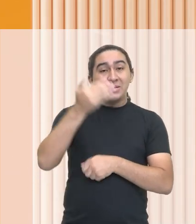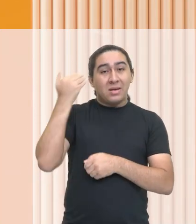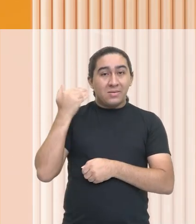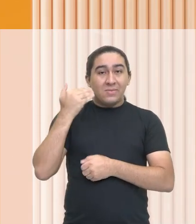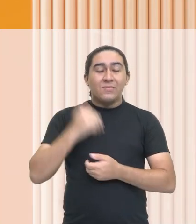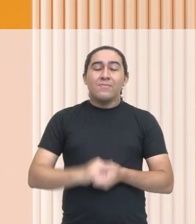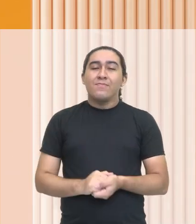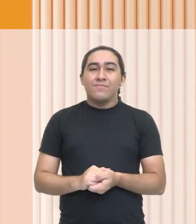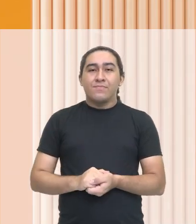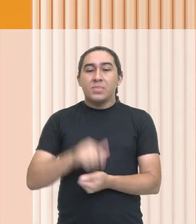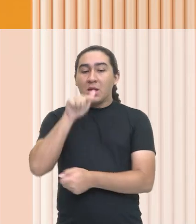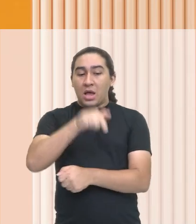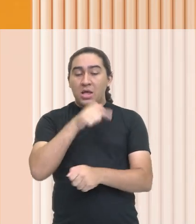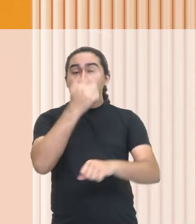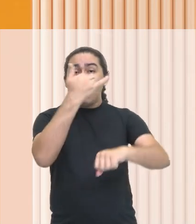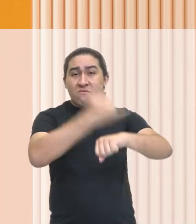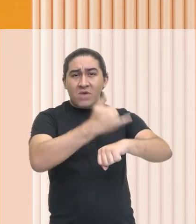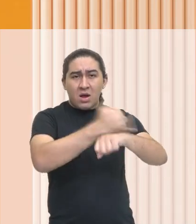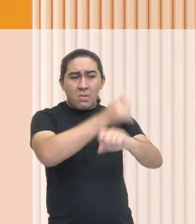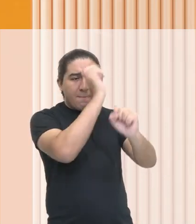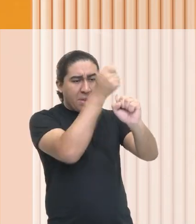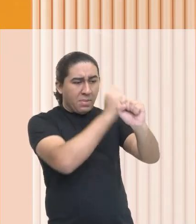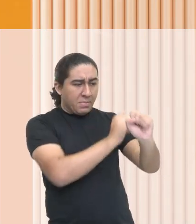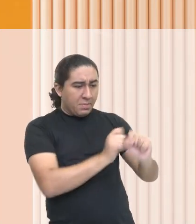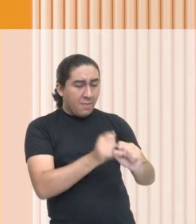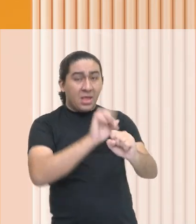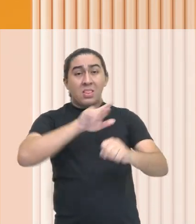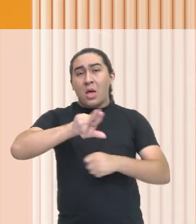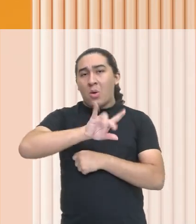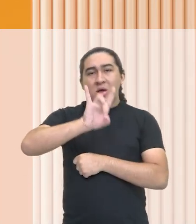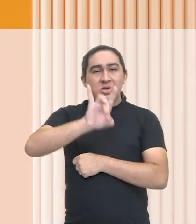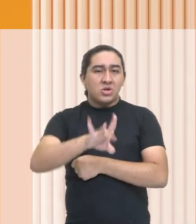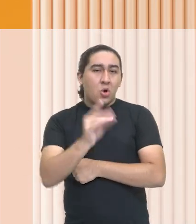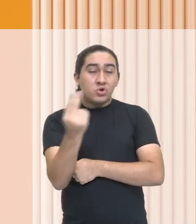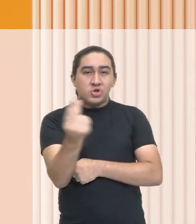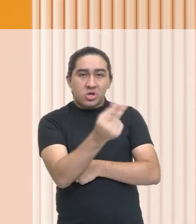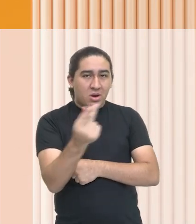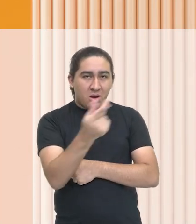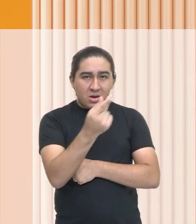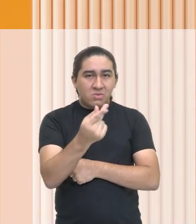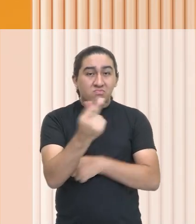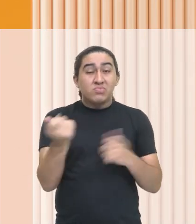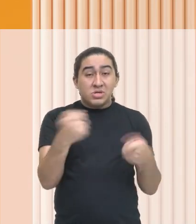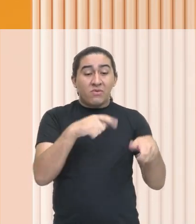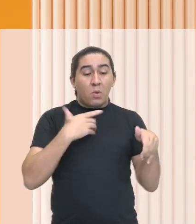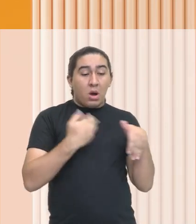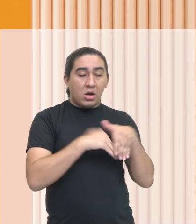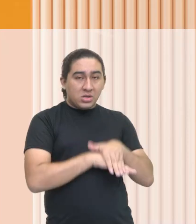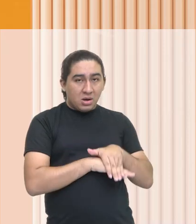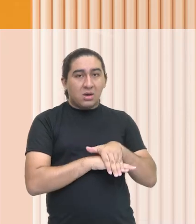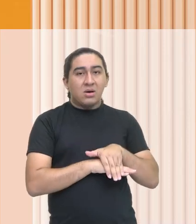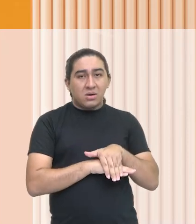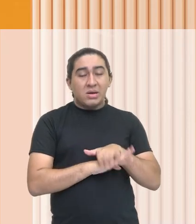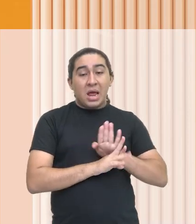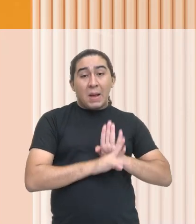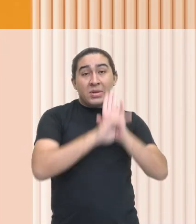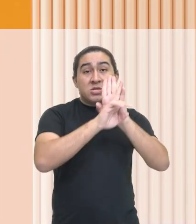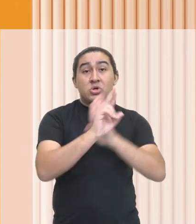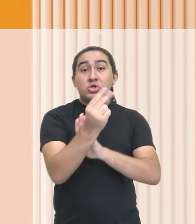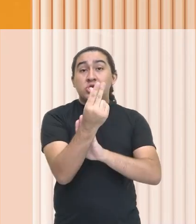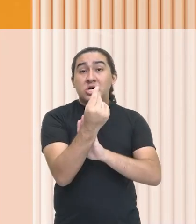ligada não só à questão de metais preciosos para você ter reserva de valor, ou seja, representando